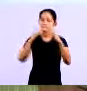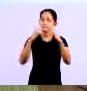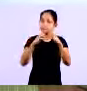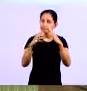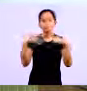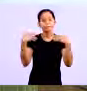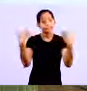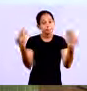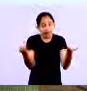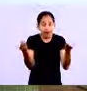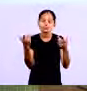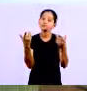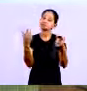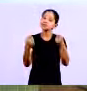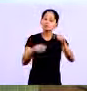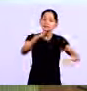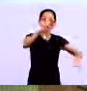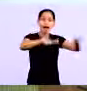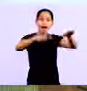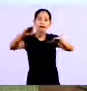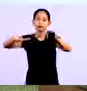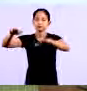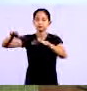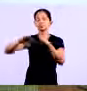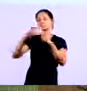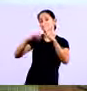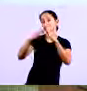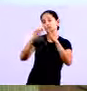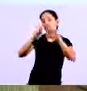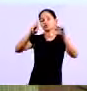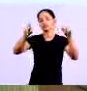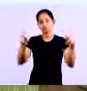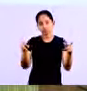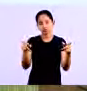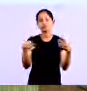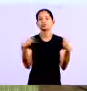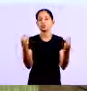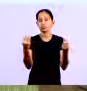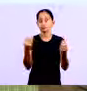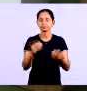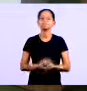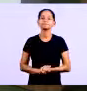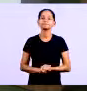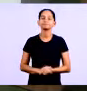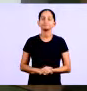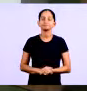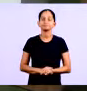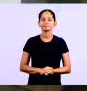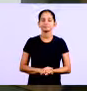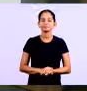que isso vai depender muito da realidade de cada empresa, da forma como você atua dentro dessa empresa. Vamos iniciar aqui.